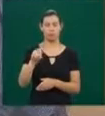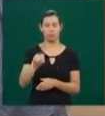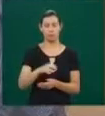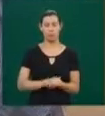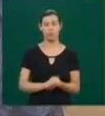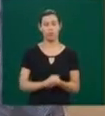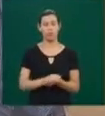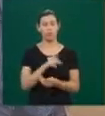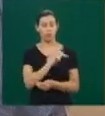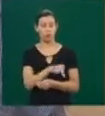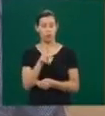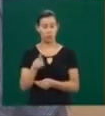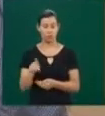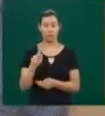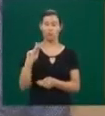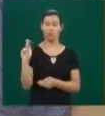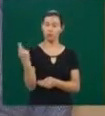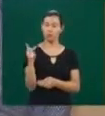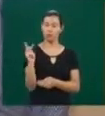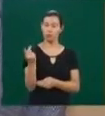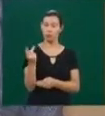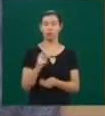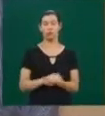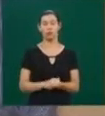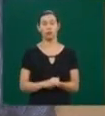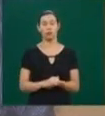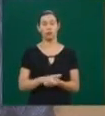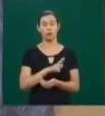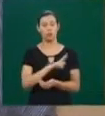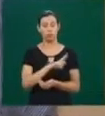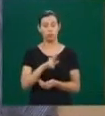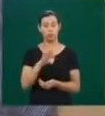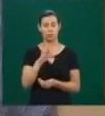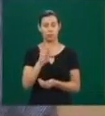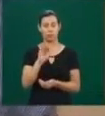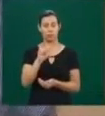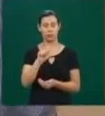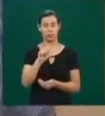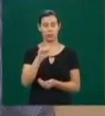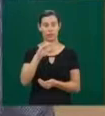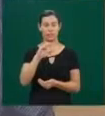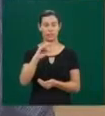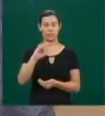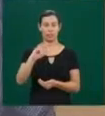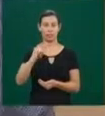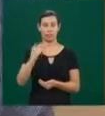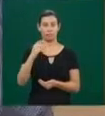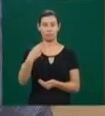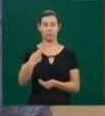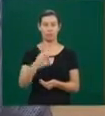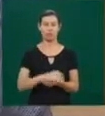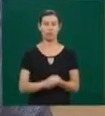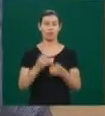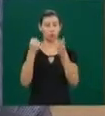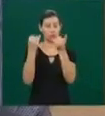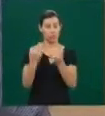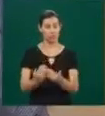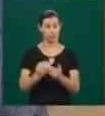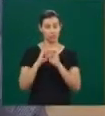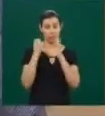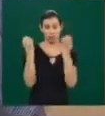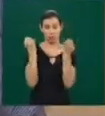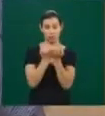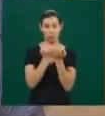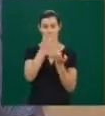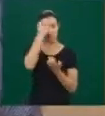Ciências Integradas do Pontal, também conhecida como FACIF. Professor, conta para a gente um pouco mais sobre esse evento e o que